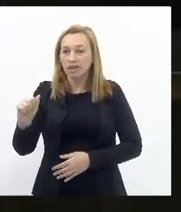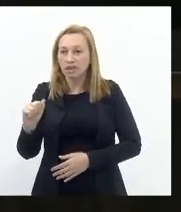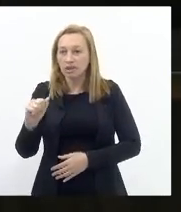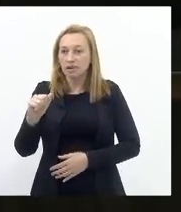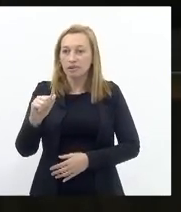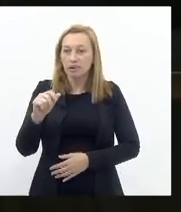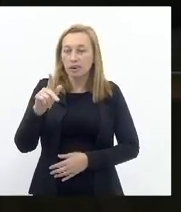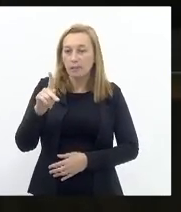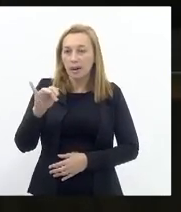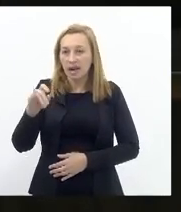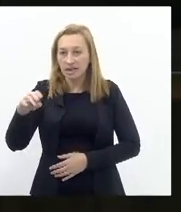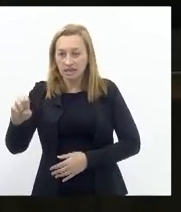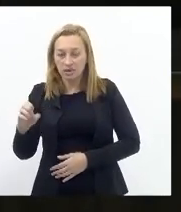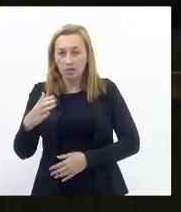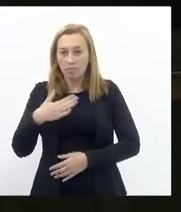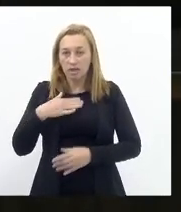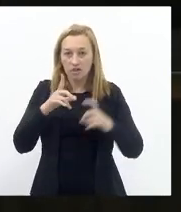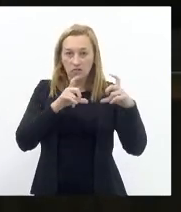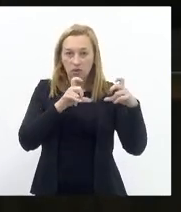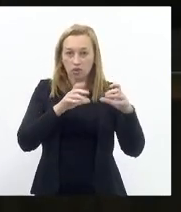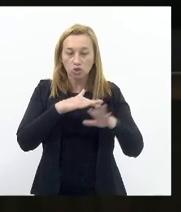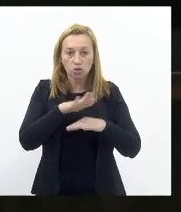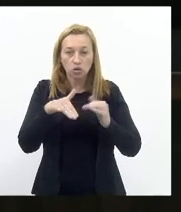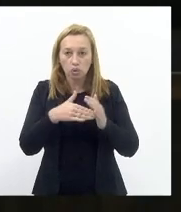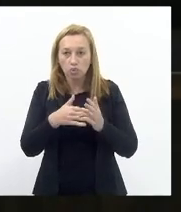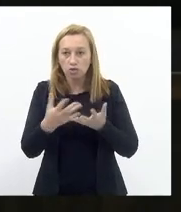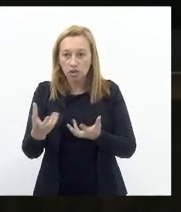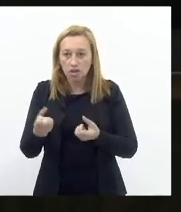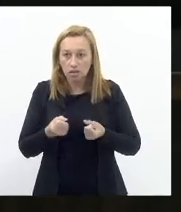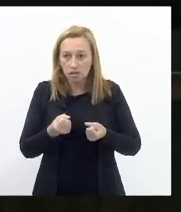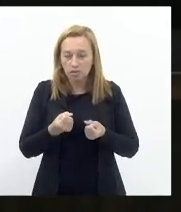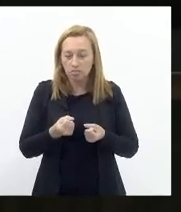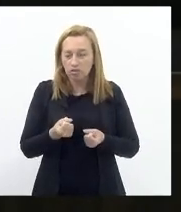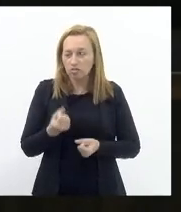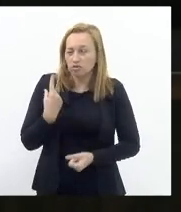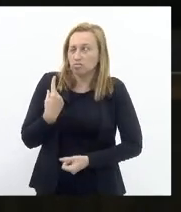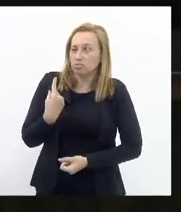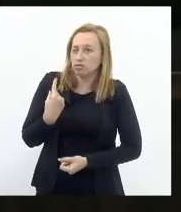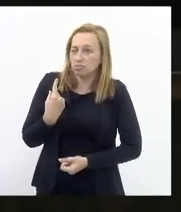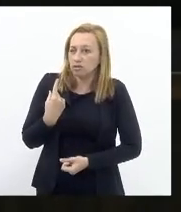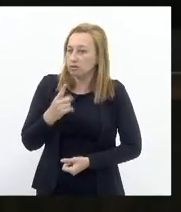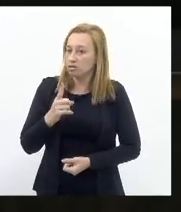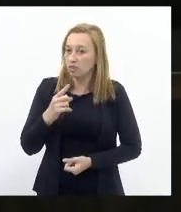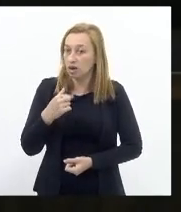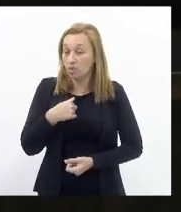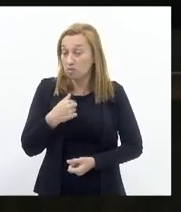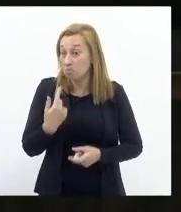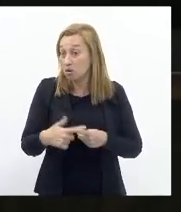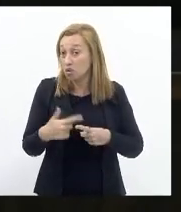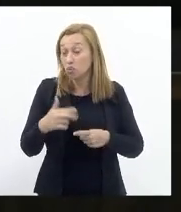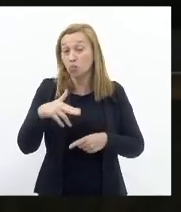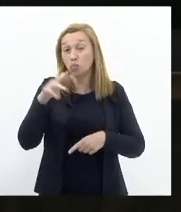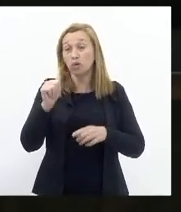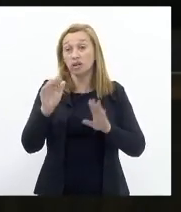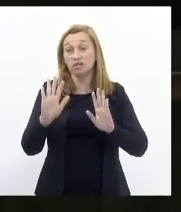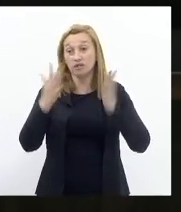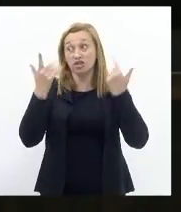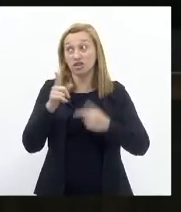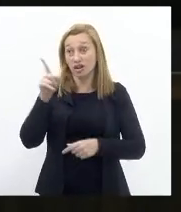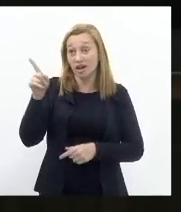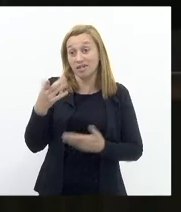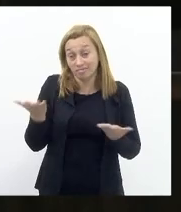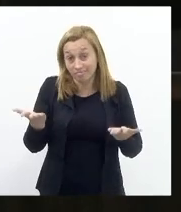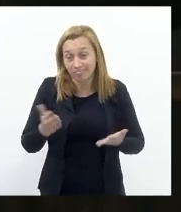minha foto E aí todo mundo Que recebeu Logo desconfiou Que não era eu Porque eu jamais faria festa Lá no Copacabana